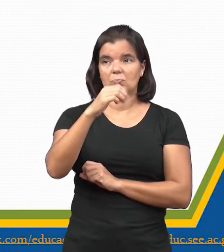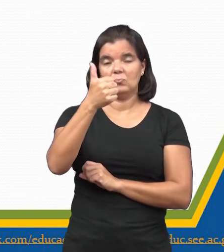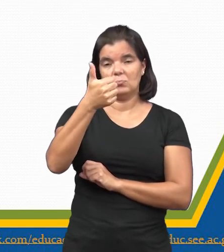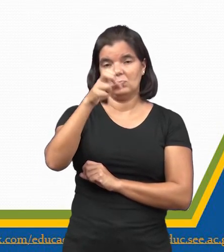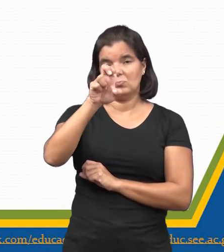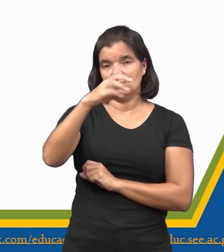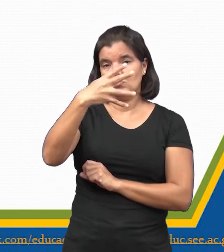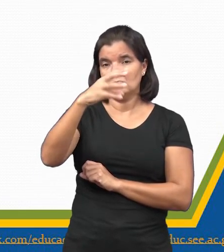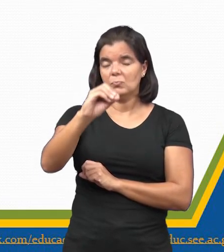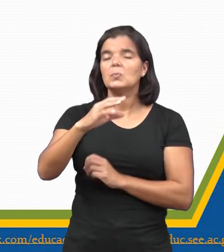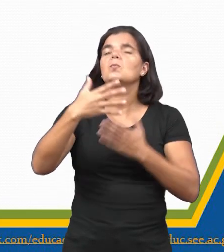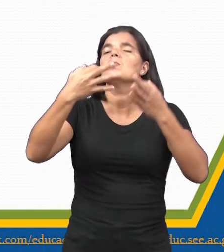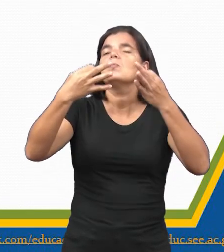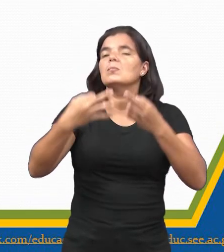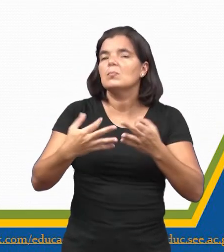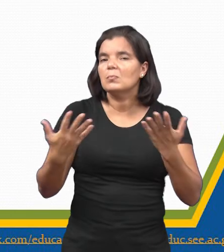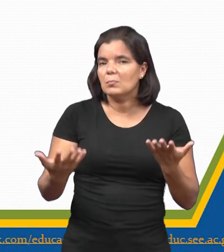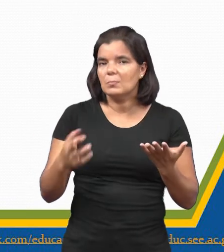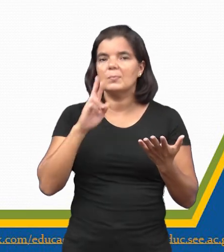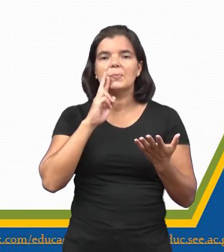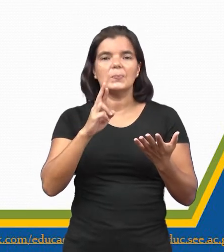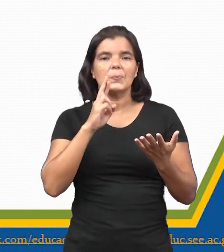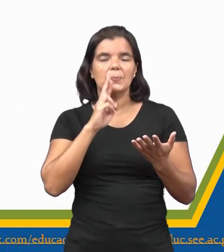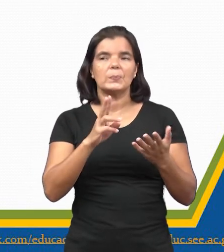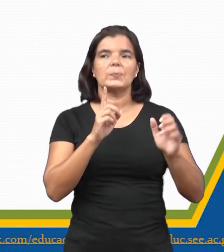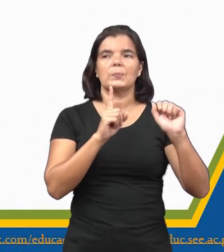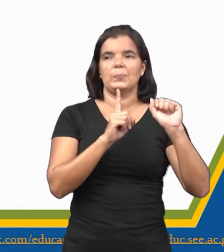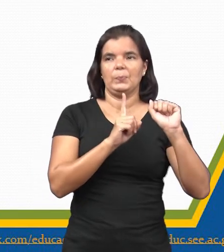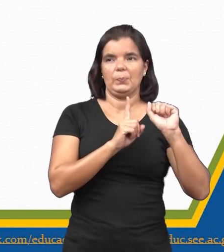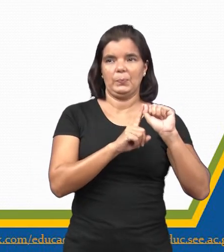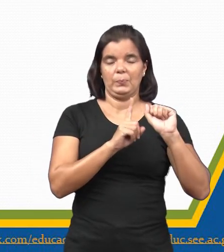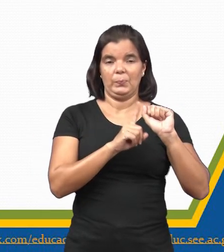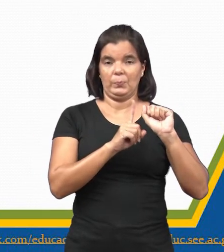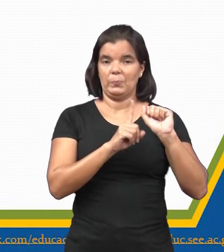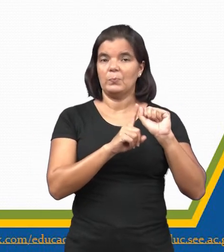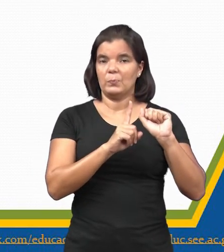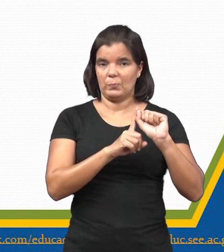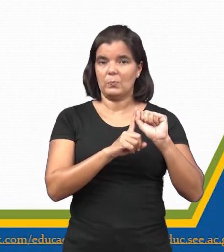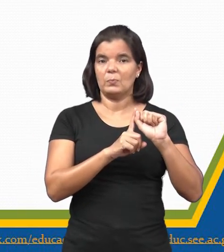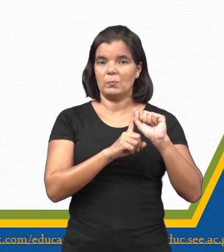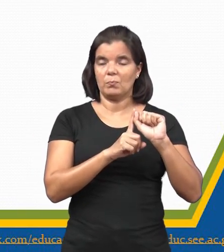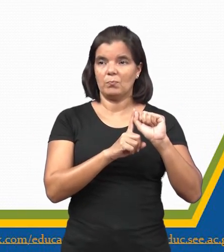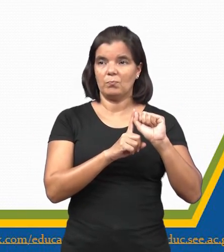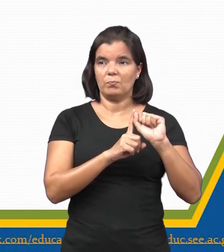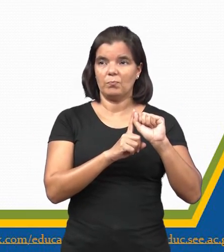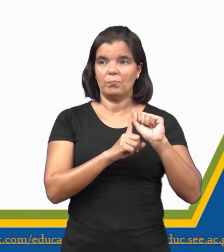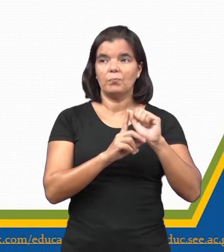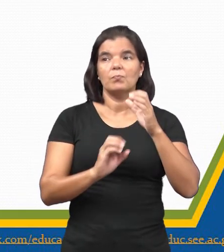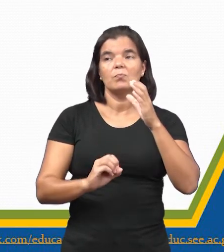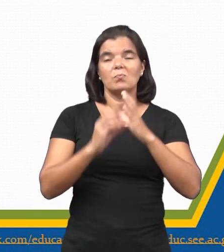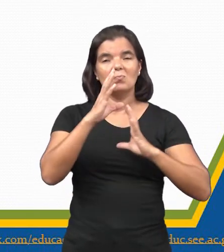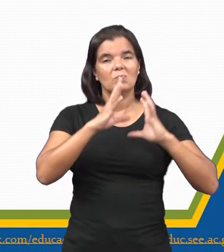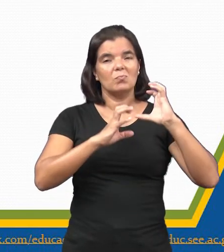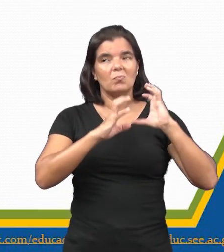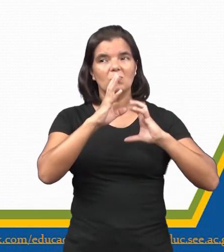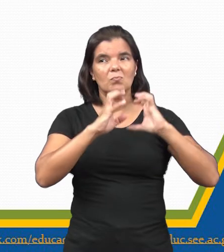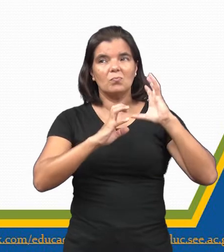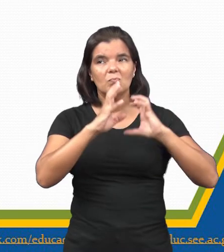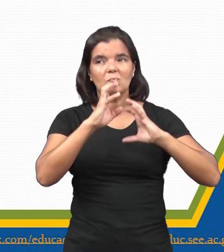certo, correto sobre essa ocupação holandesa, sobre esse período da União Ibérica? Letra A,